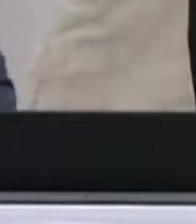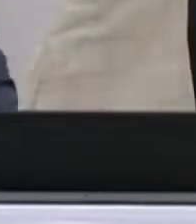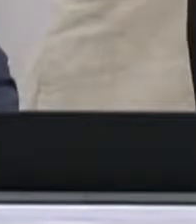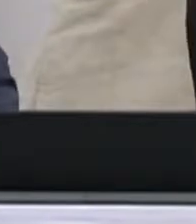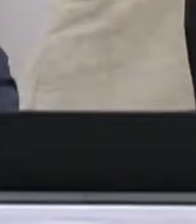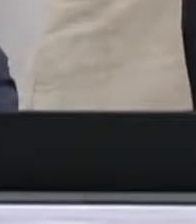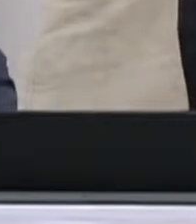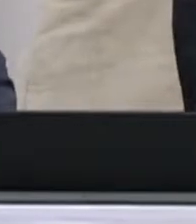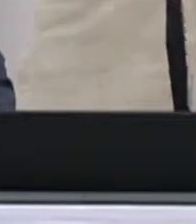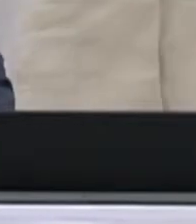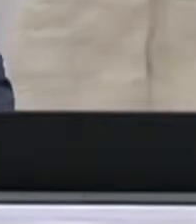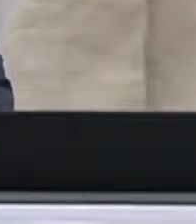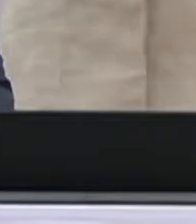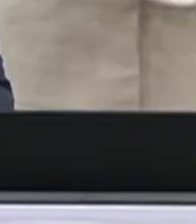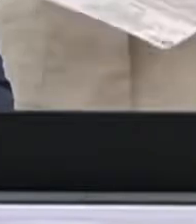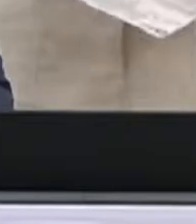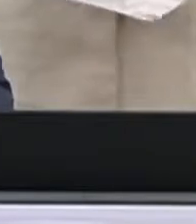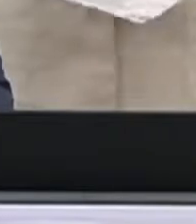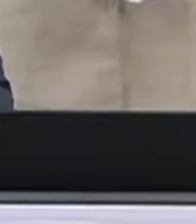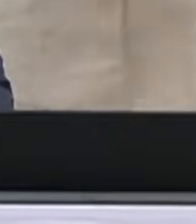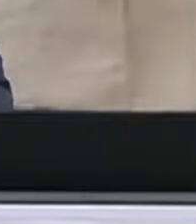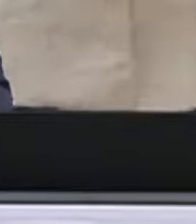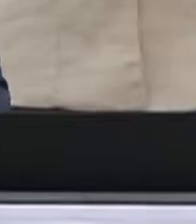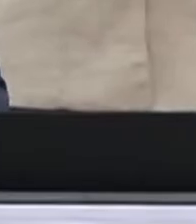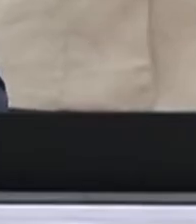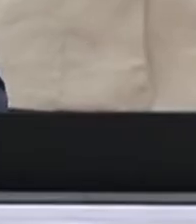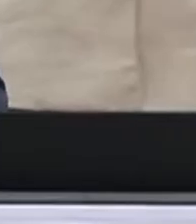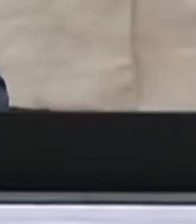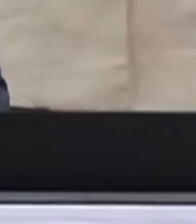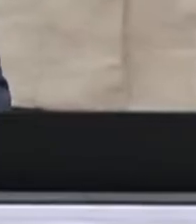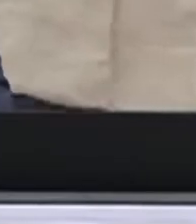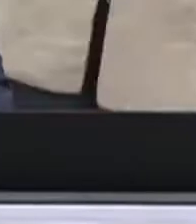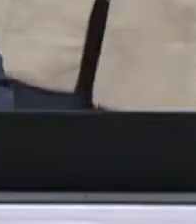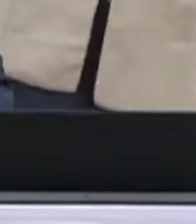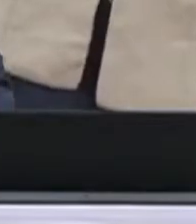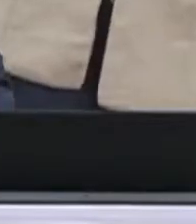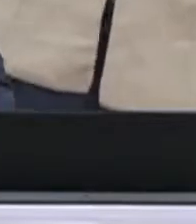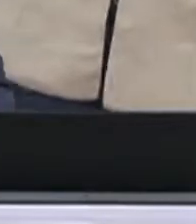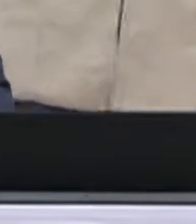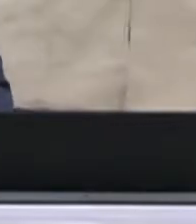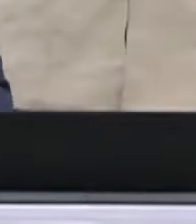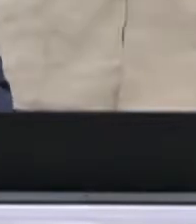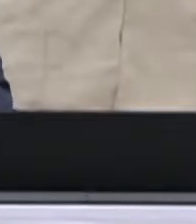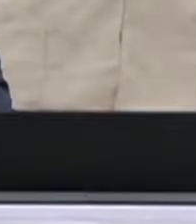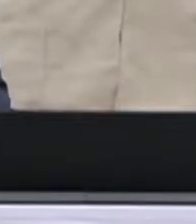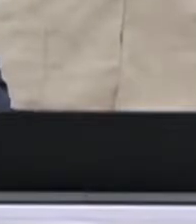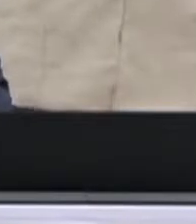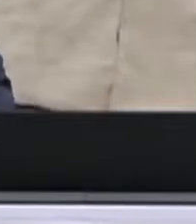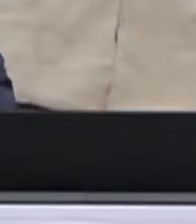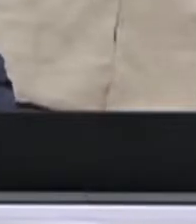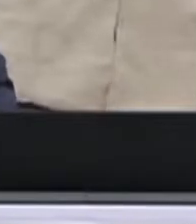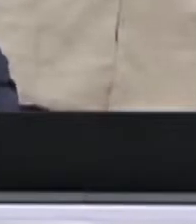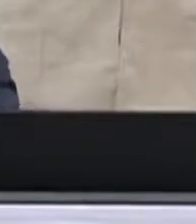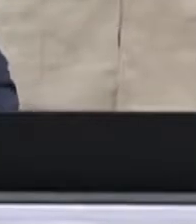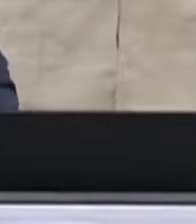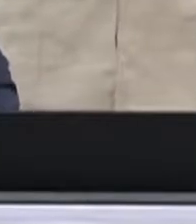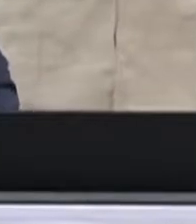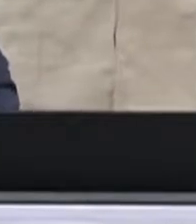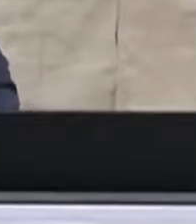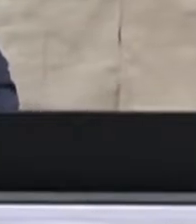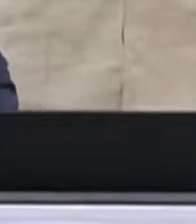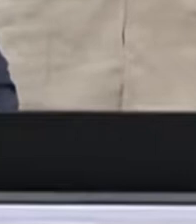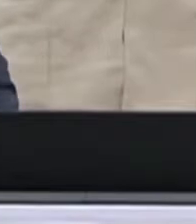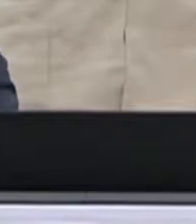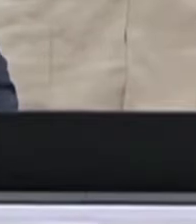Laura Fuzaro, membro da Associação dos Usuários do Serviço de Saúde Mental de Minas Gerais, Idalino